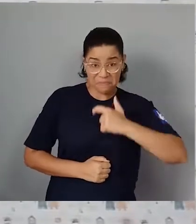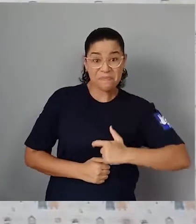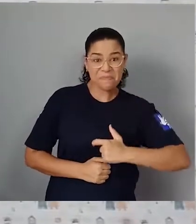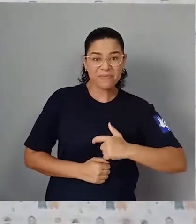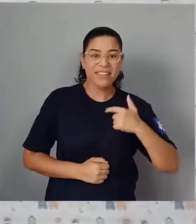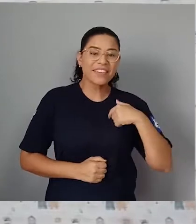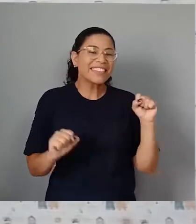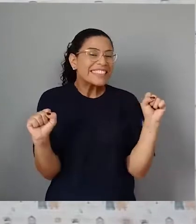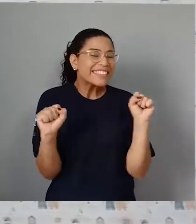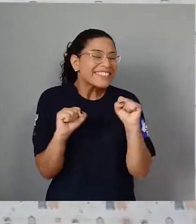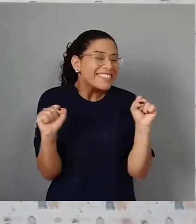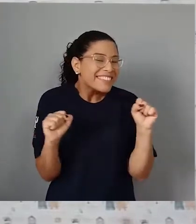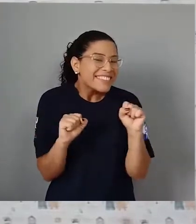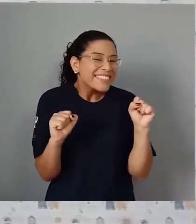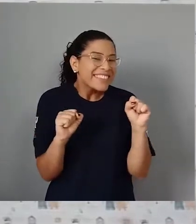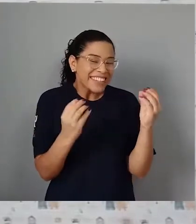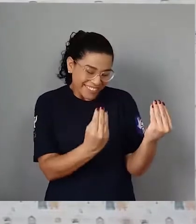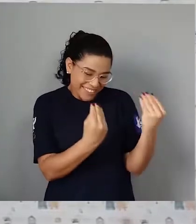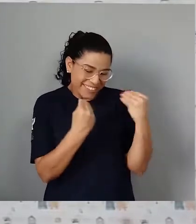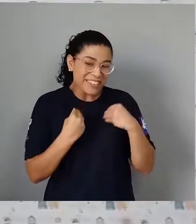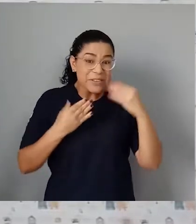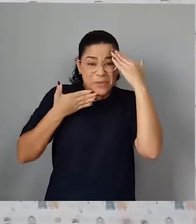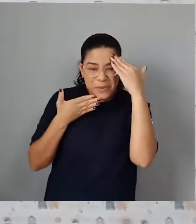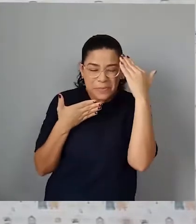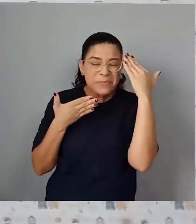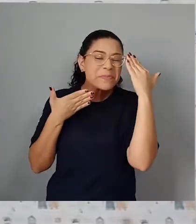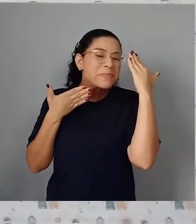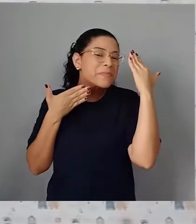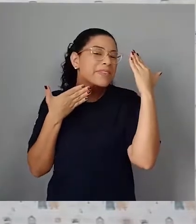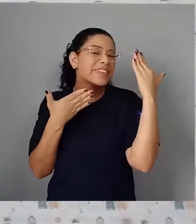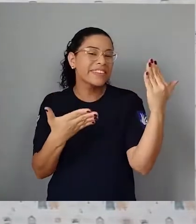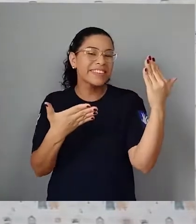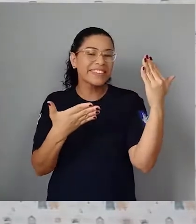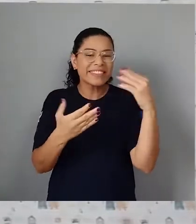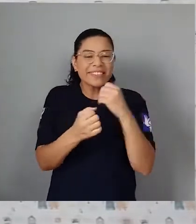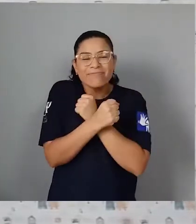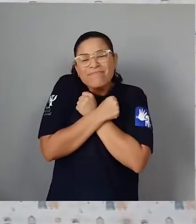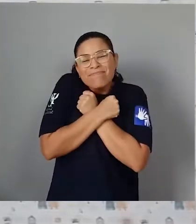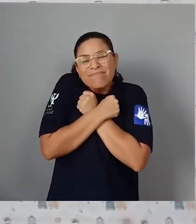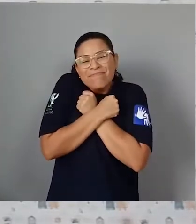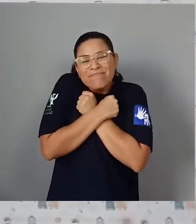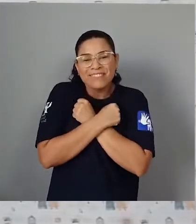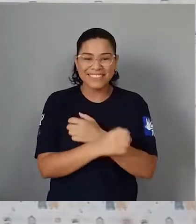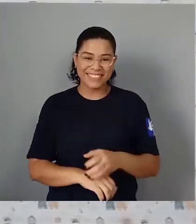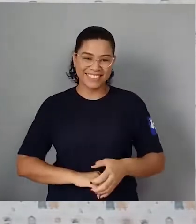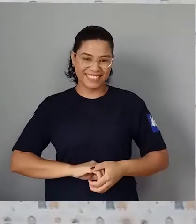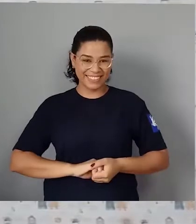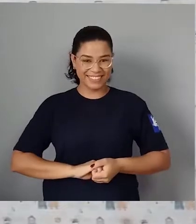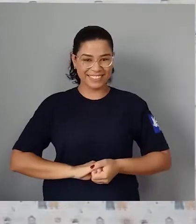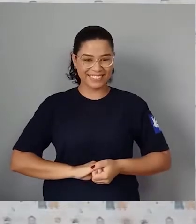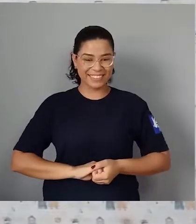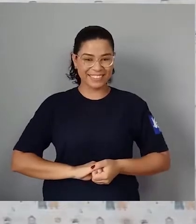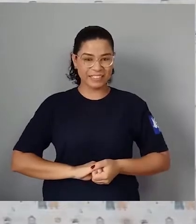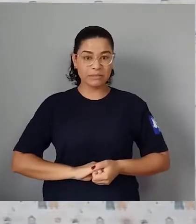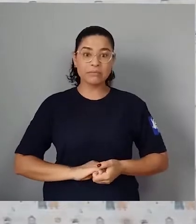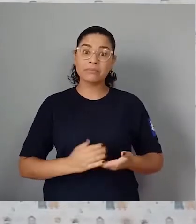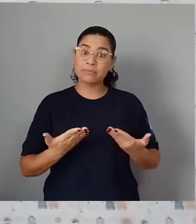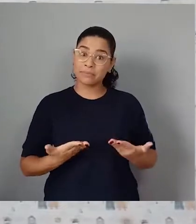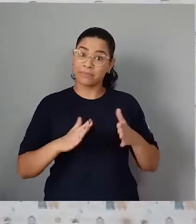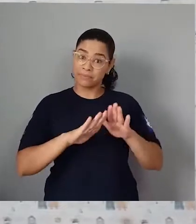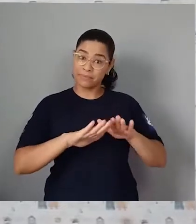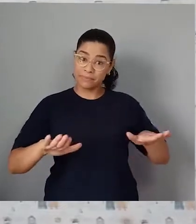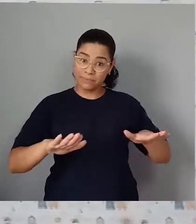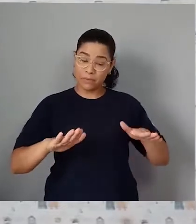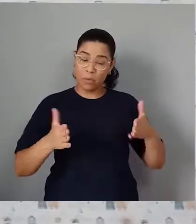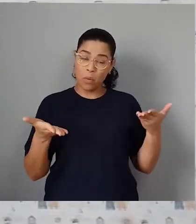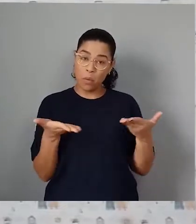adorei a homenagem. Muito obrigado e um forte abraço. Criançada, no nosso